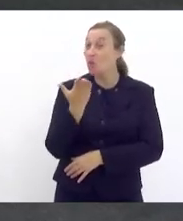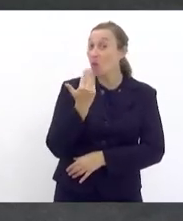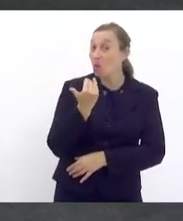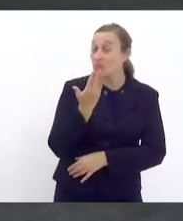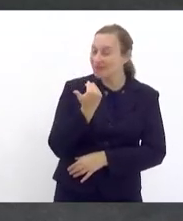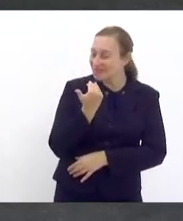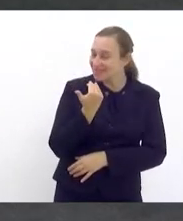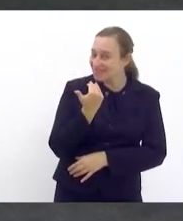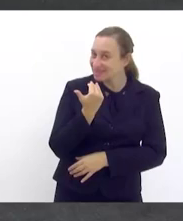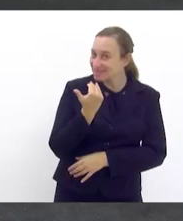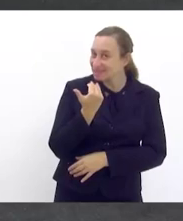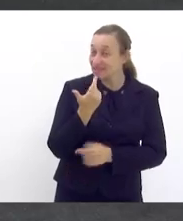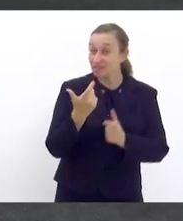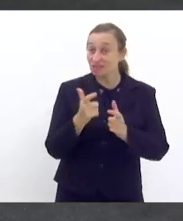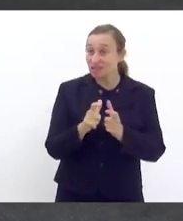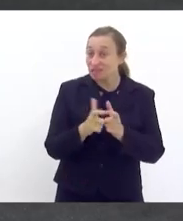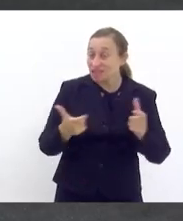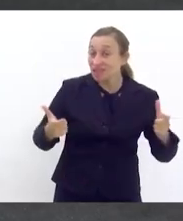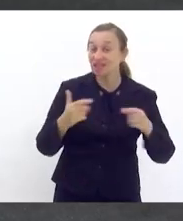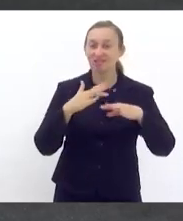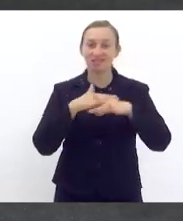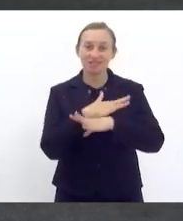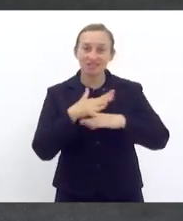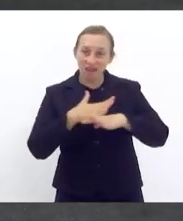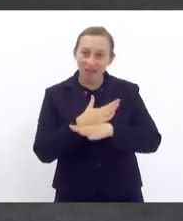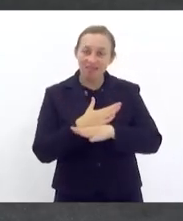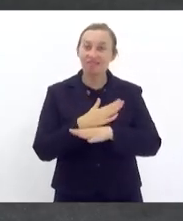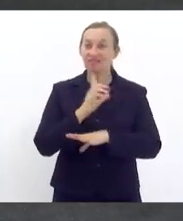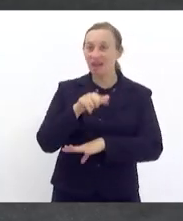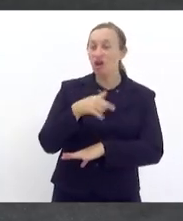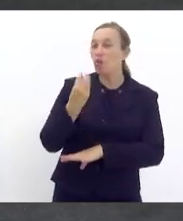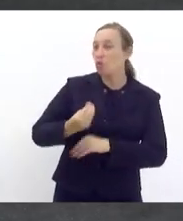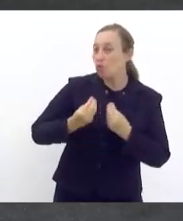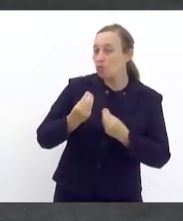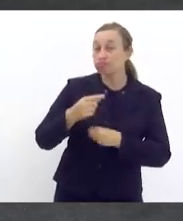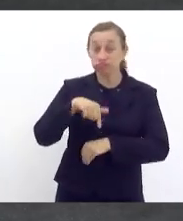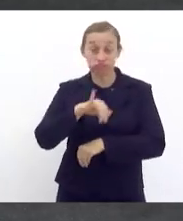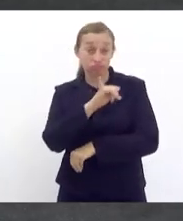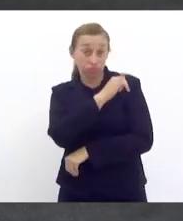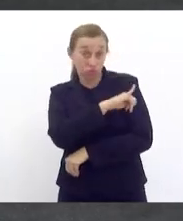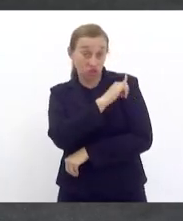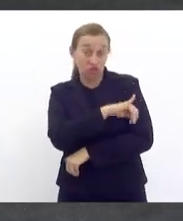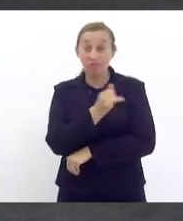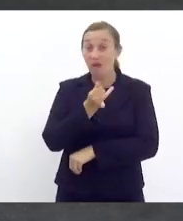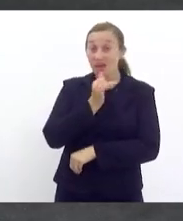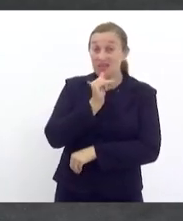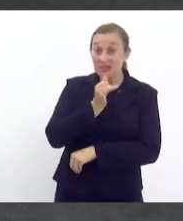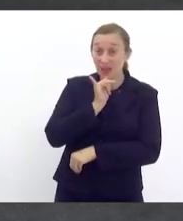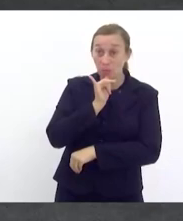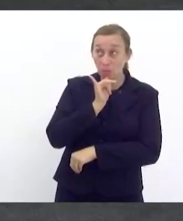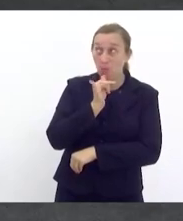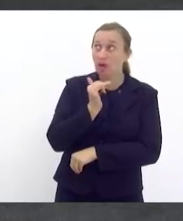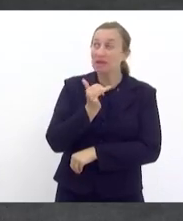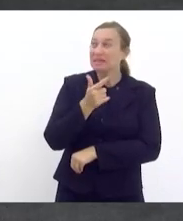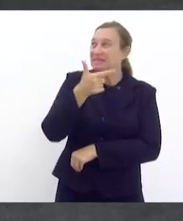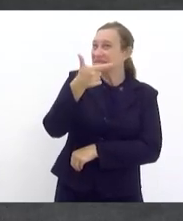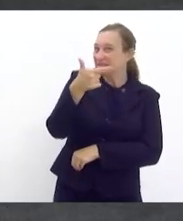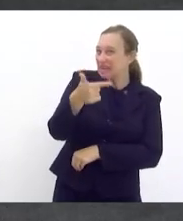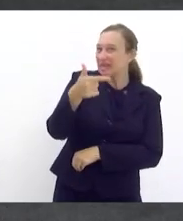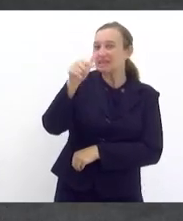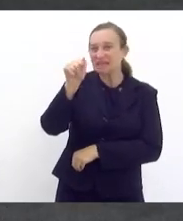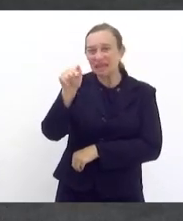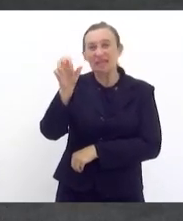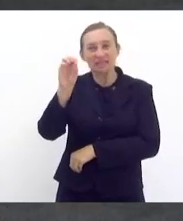nos grandes centros, nas cidades, como aqui no Rio de Janeiro, por exemplo, que 70